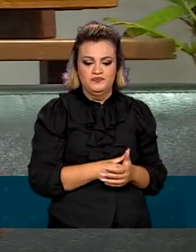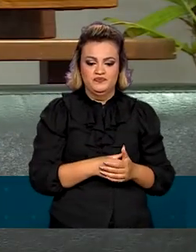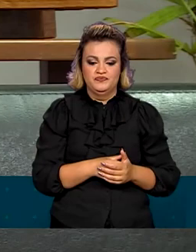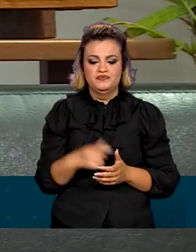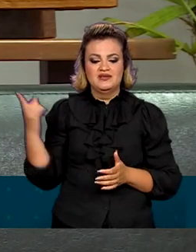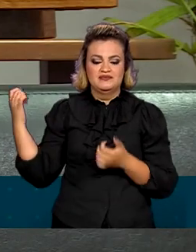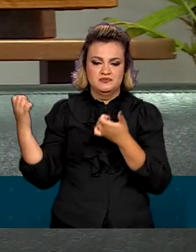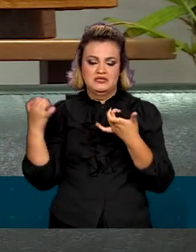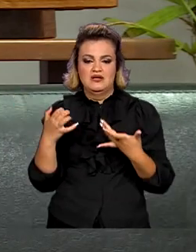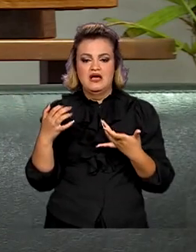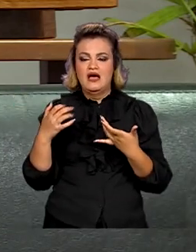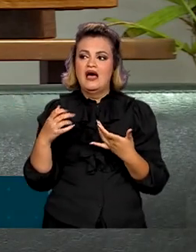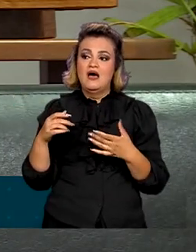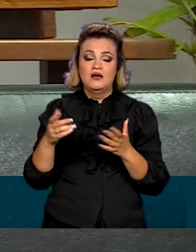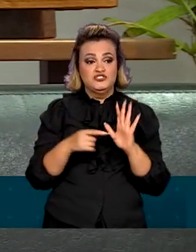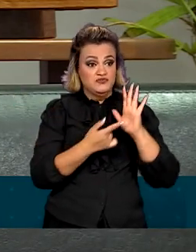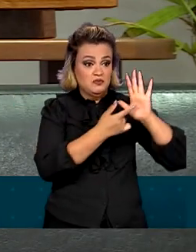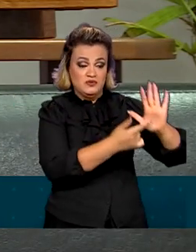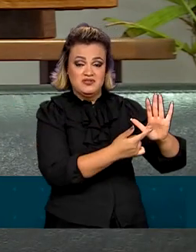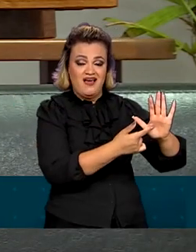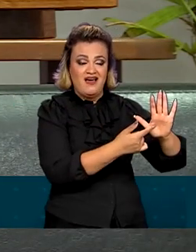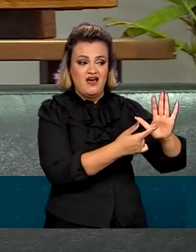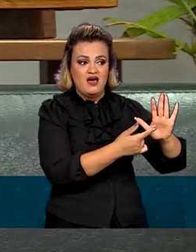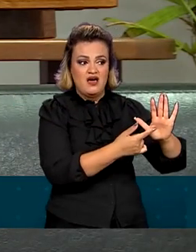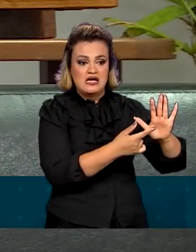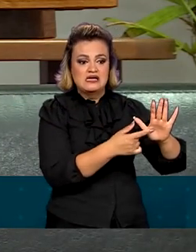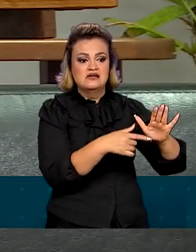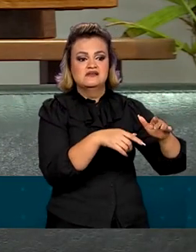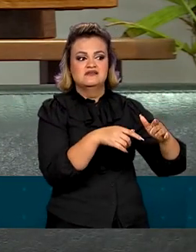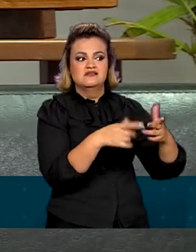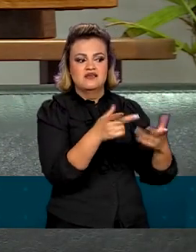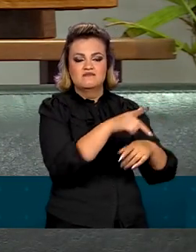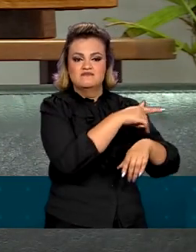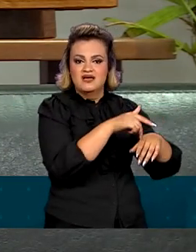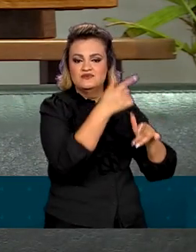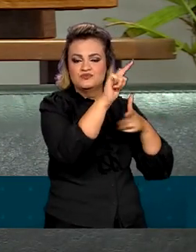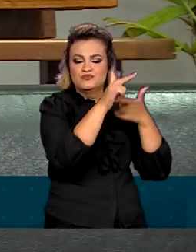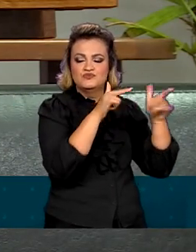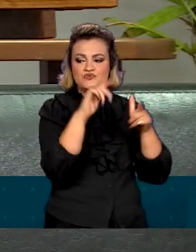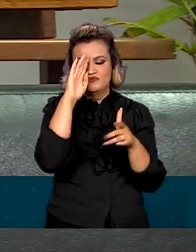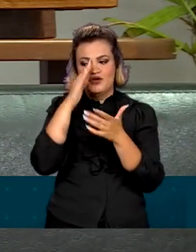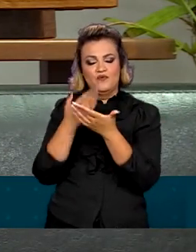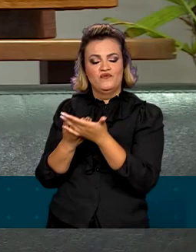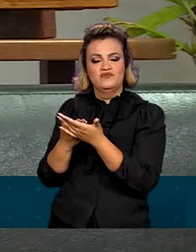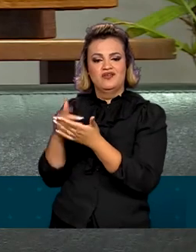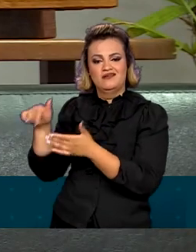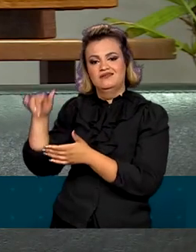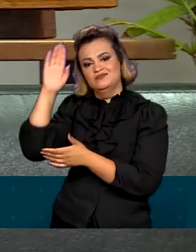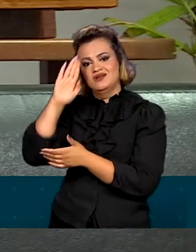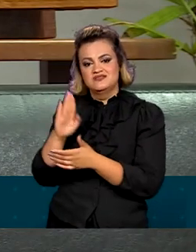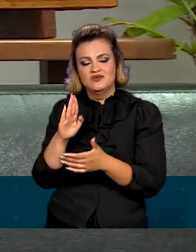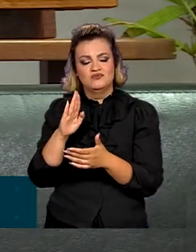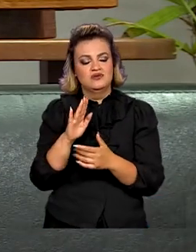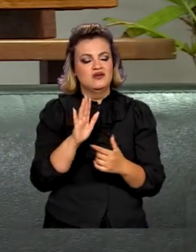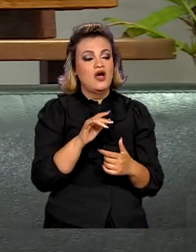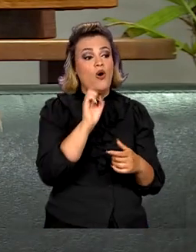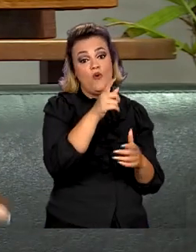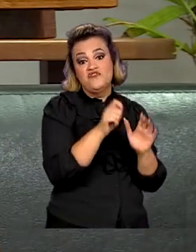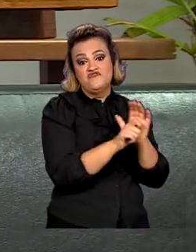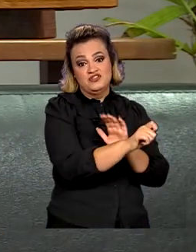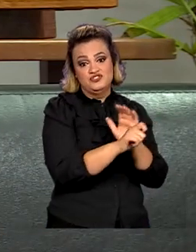confiança retorna tanto dos estados nacionais em fazer parceria com o Brasil, quanto de